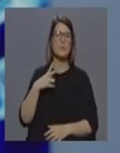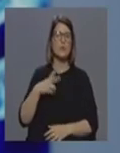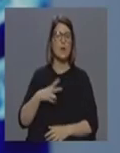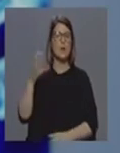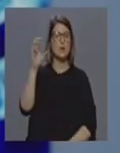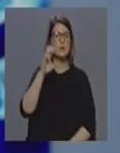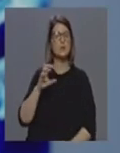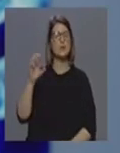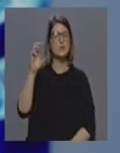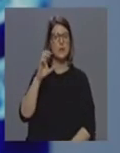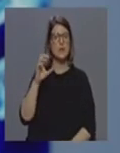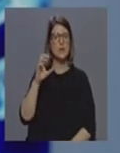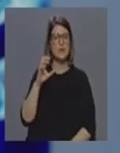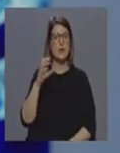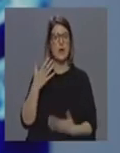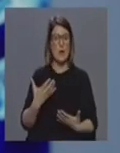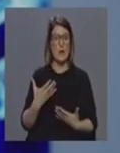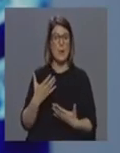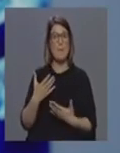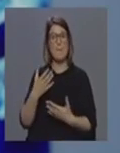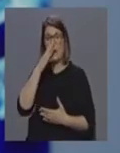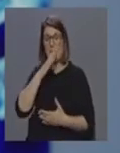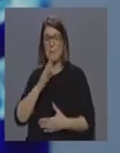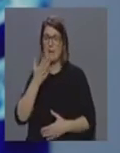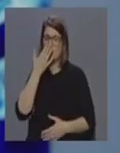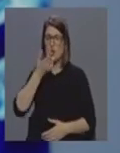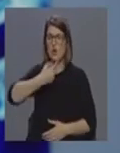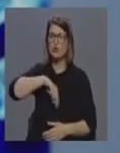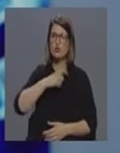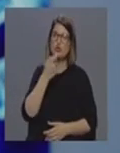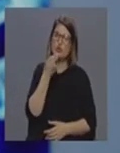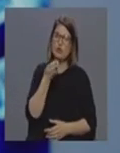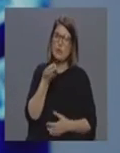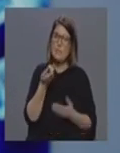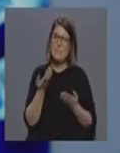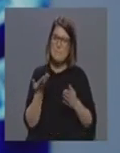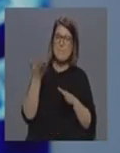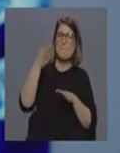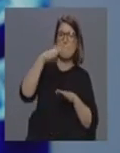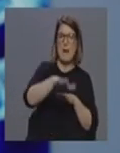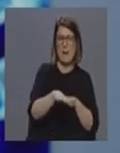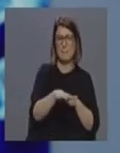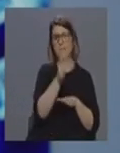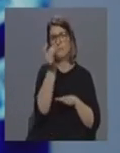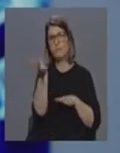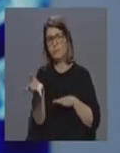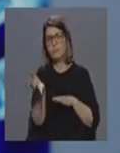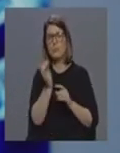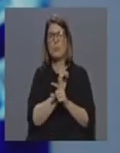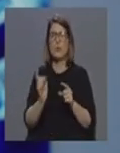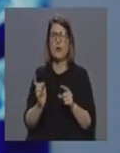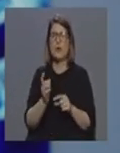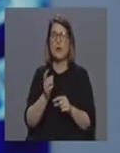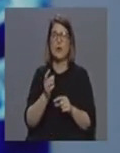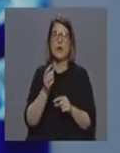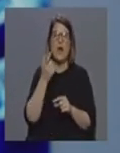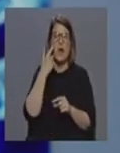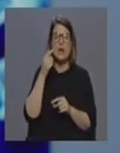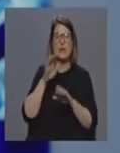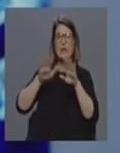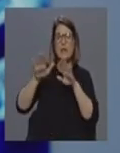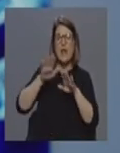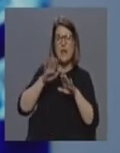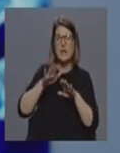está a implementá-las. Portanto, nós estamos, digamos assim, aqui um bocadinho mais à frente, precisamente por aquilo que foi a experiência, ou está a ser a experiência a Itália,